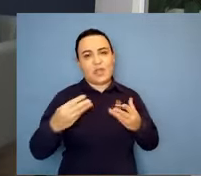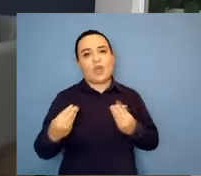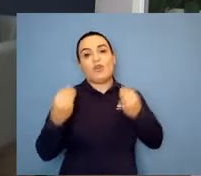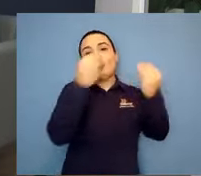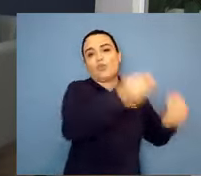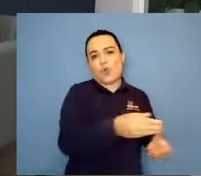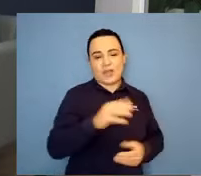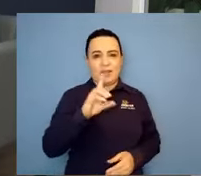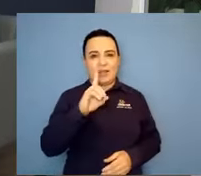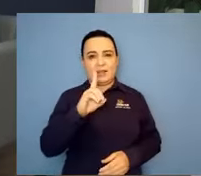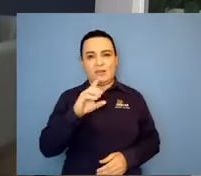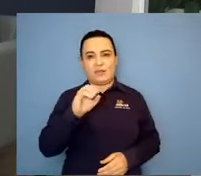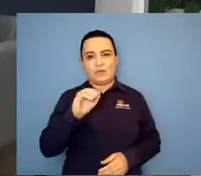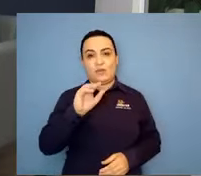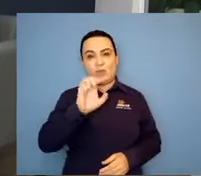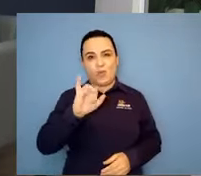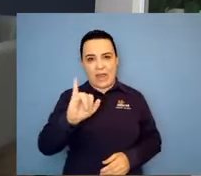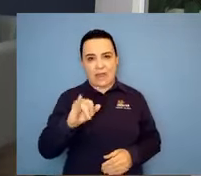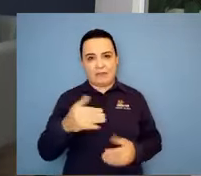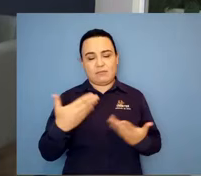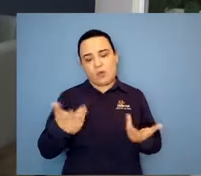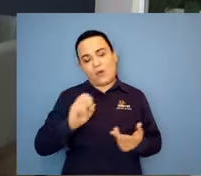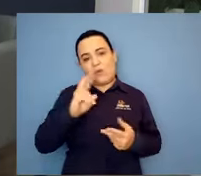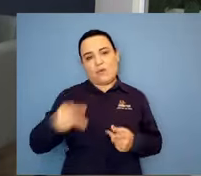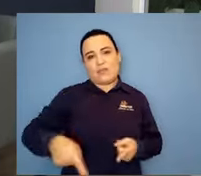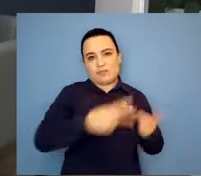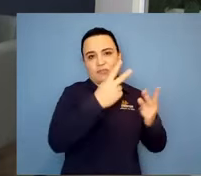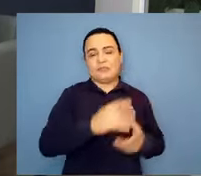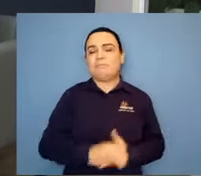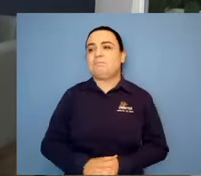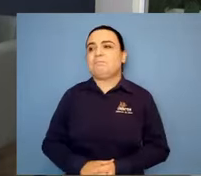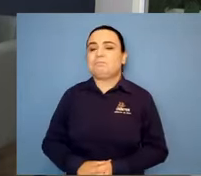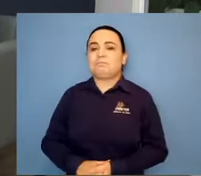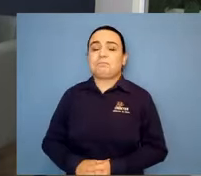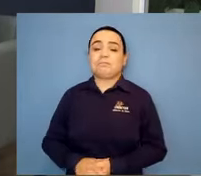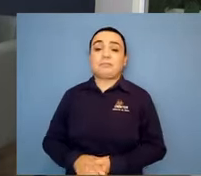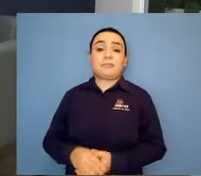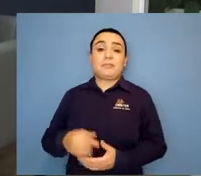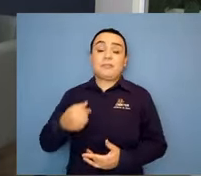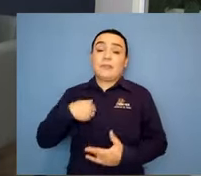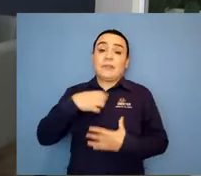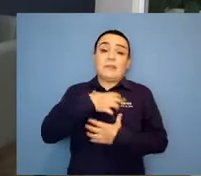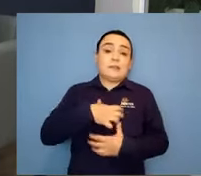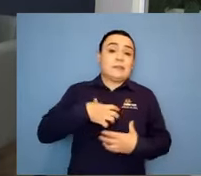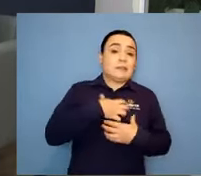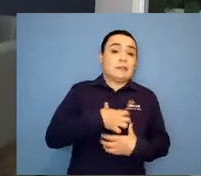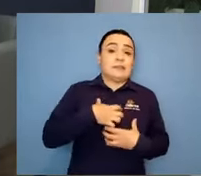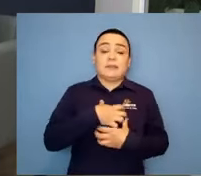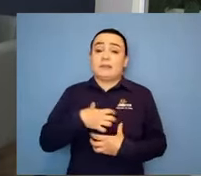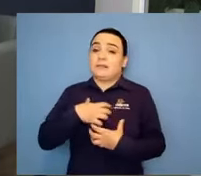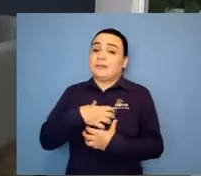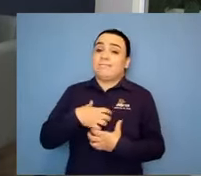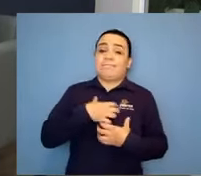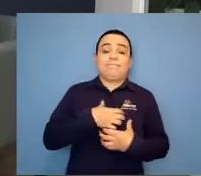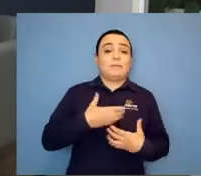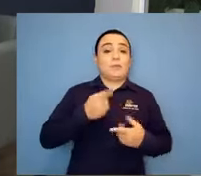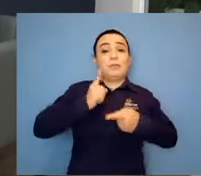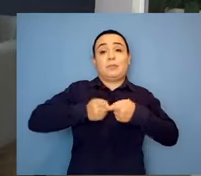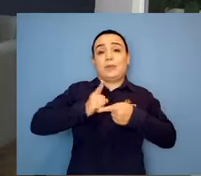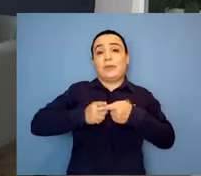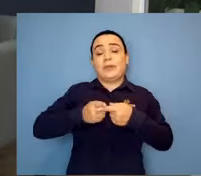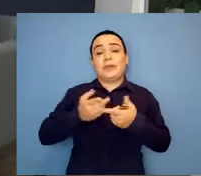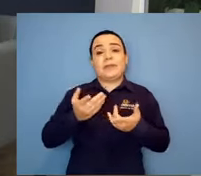Sim. Porque tem mãe que me liga e fala, linda, o médico acabou de falar que meu filho não passa desse final de semana.